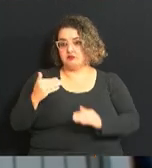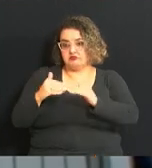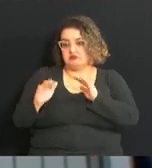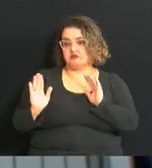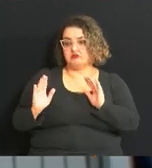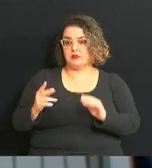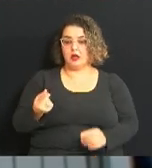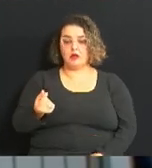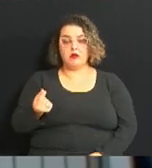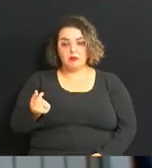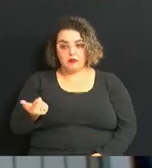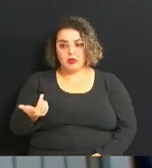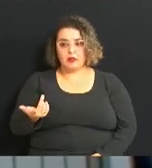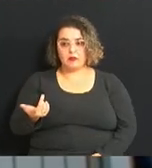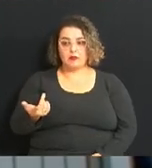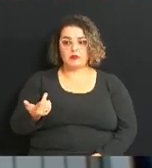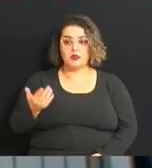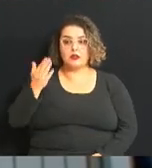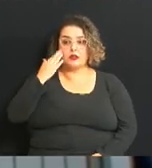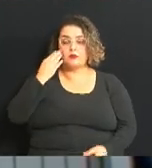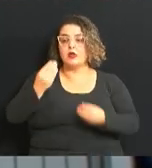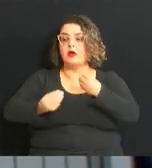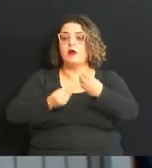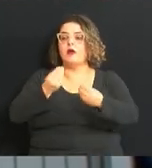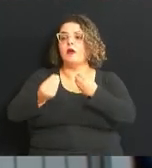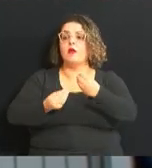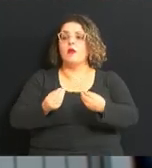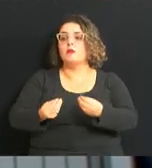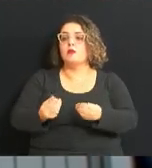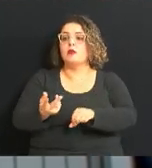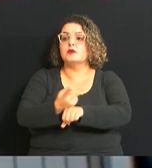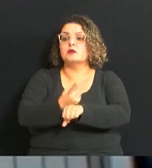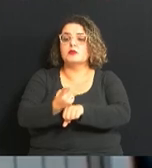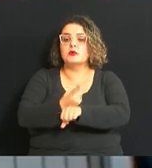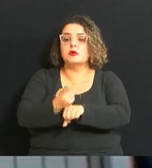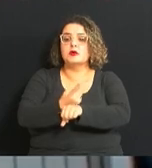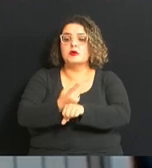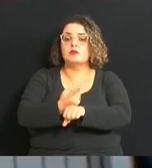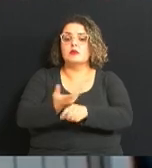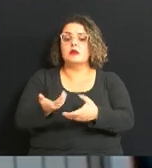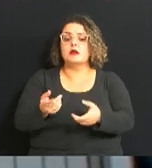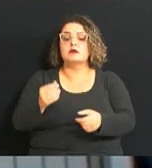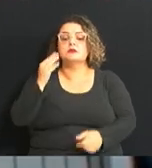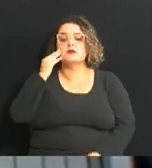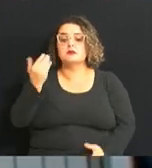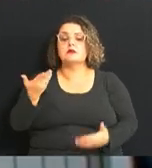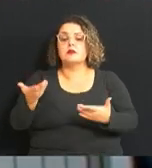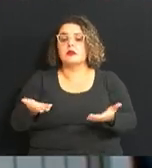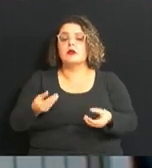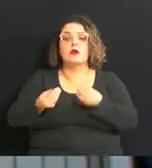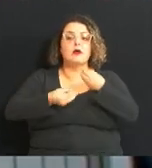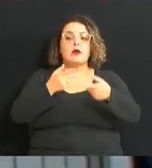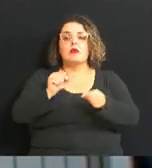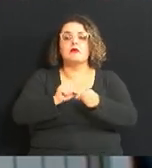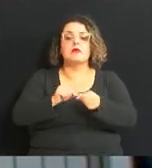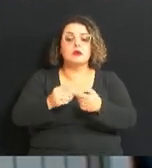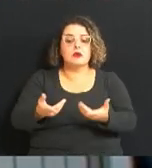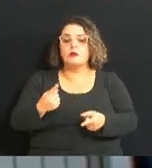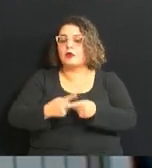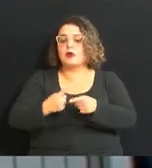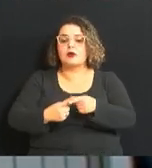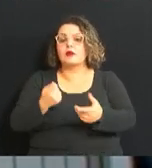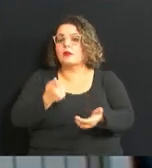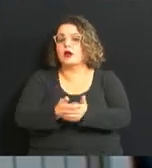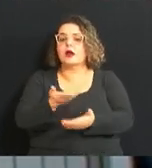valores, ele saber como que ele pode recorrer. Então, ele vai ter informação a quem recorrer, como que ele tem que montar esse processo,